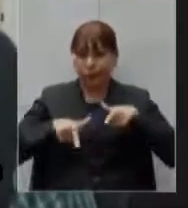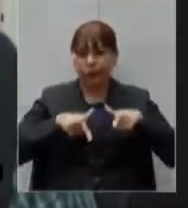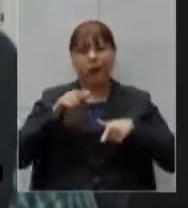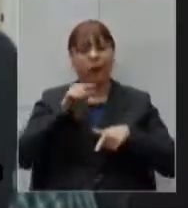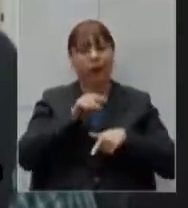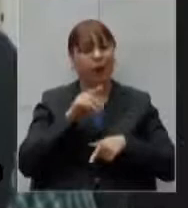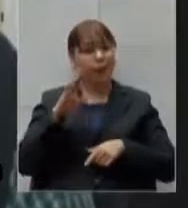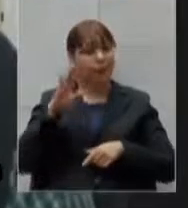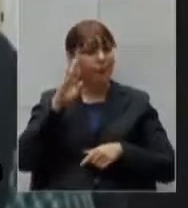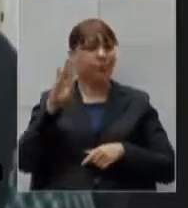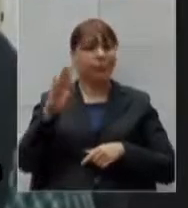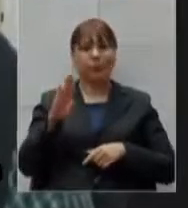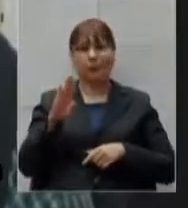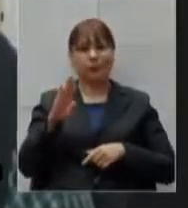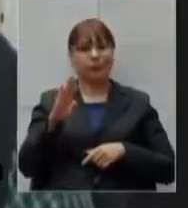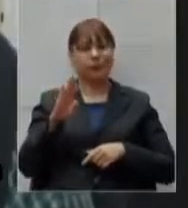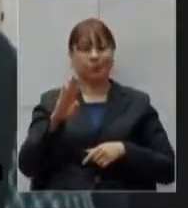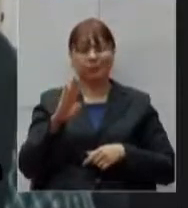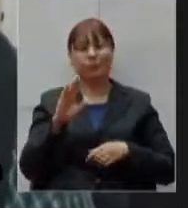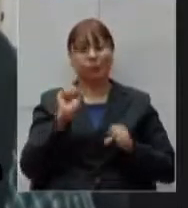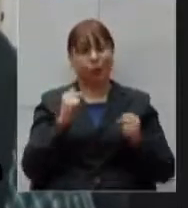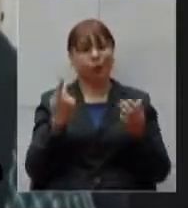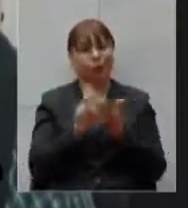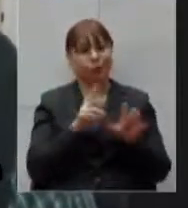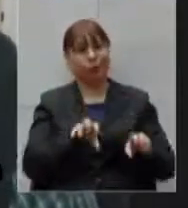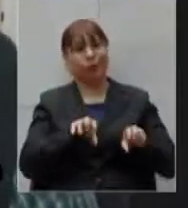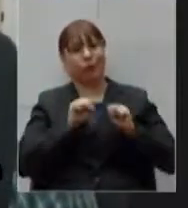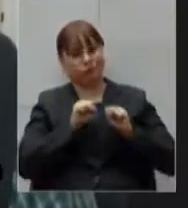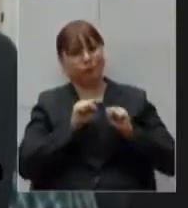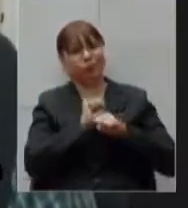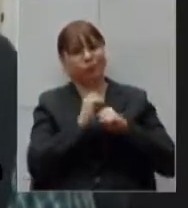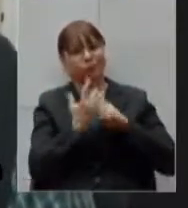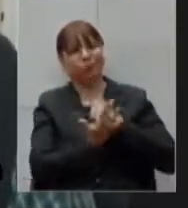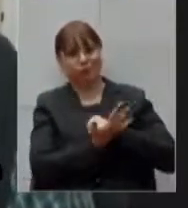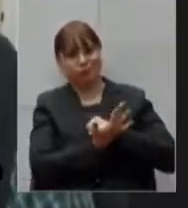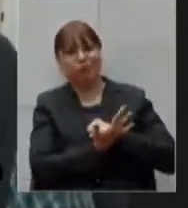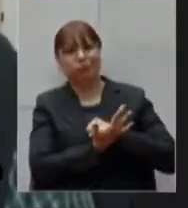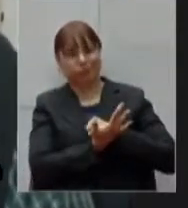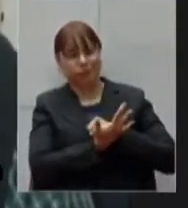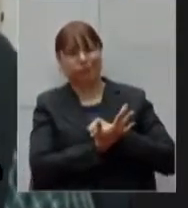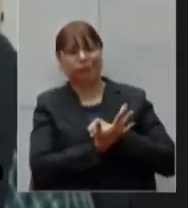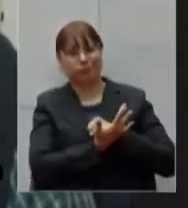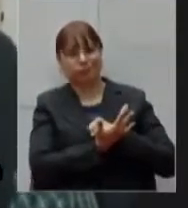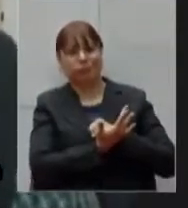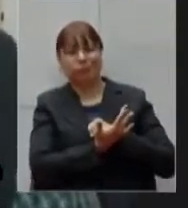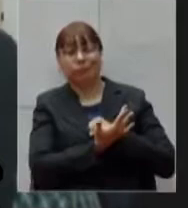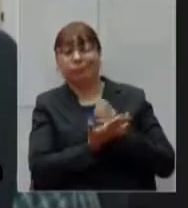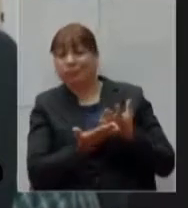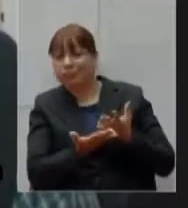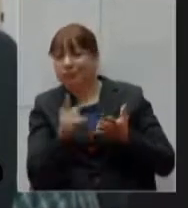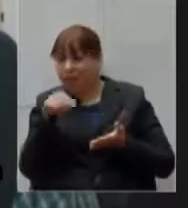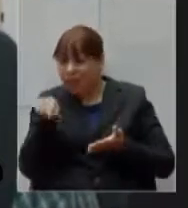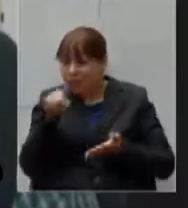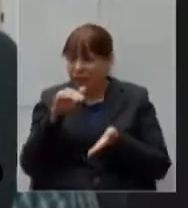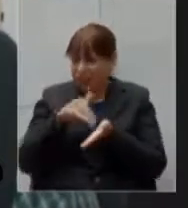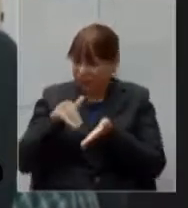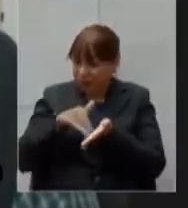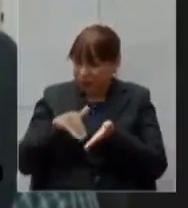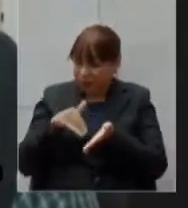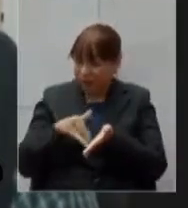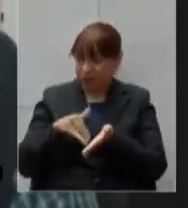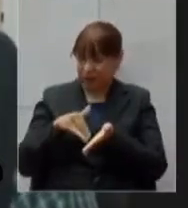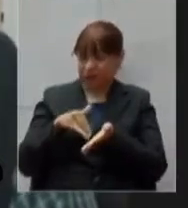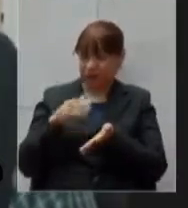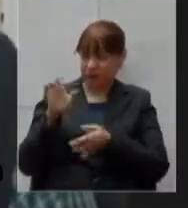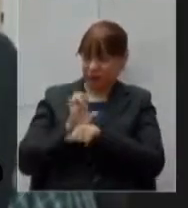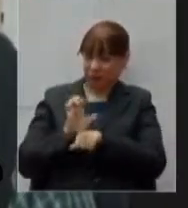vulneráveis às contaminações da doença Covid-19 pelo coronavírus a secretaria ela está